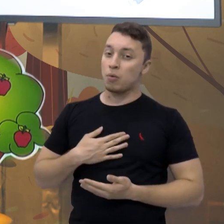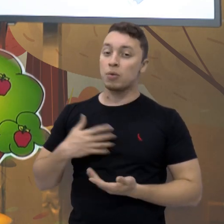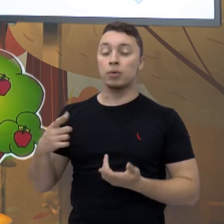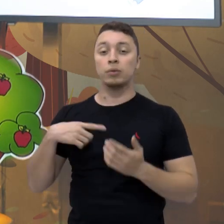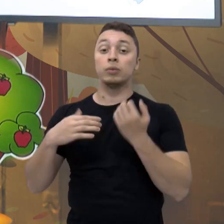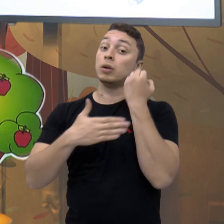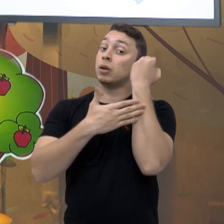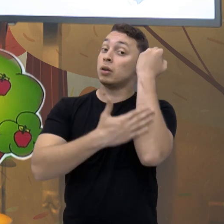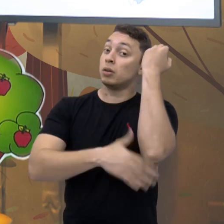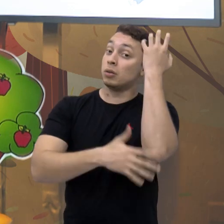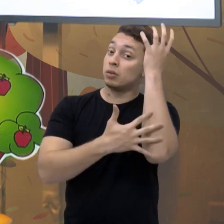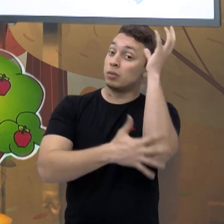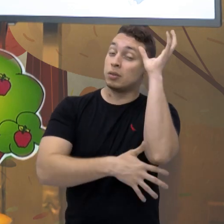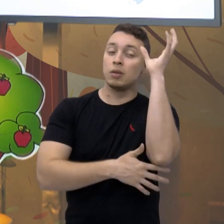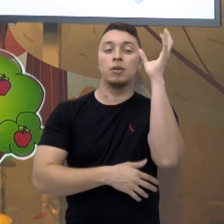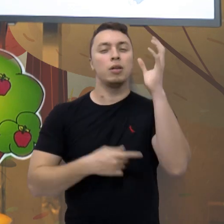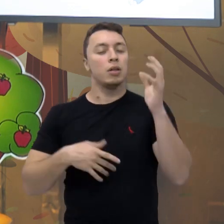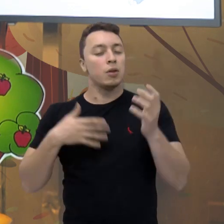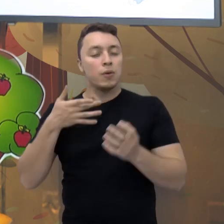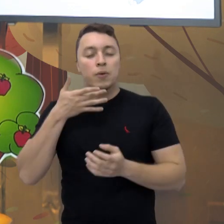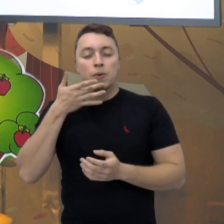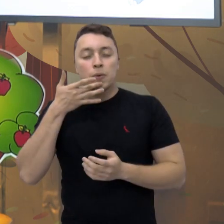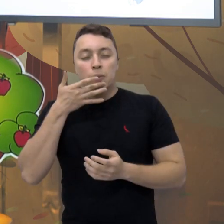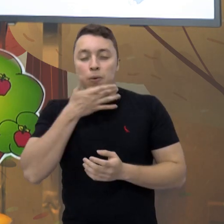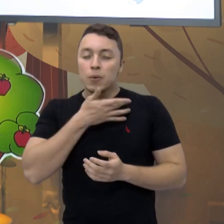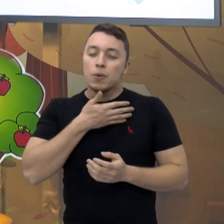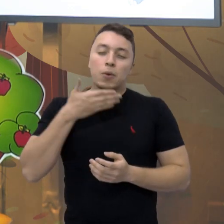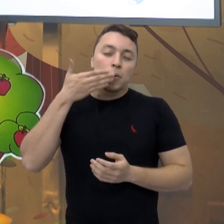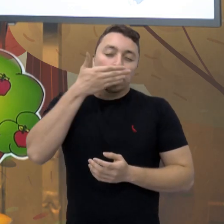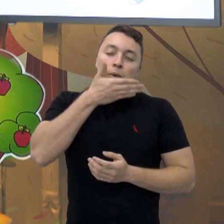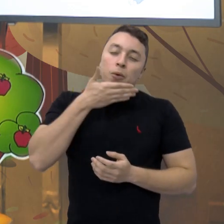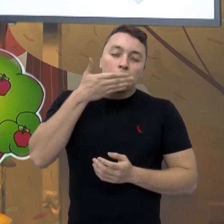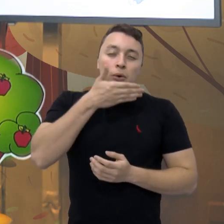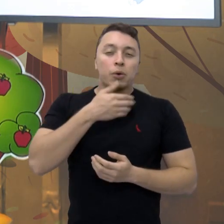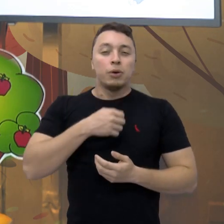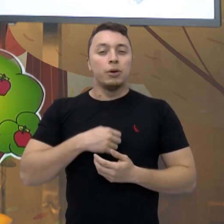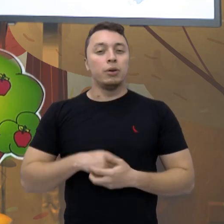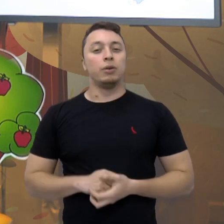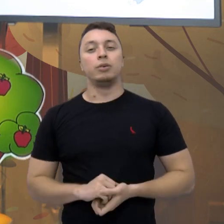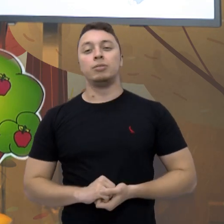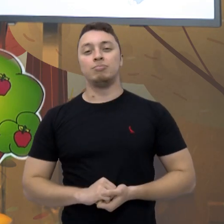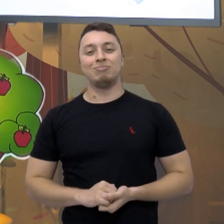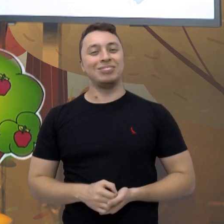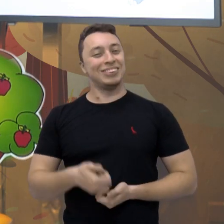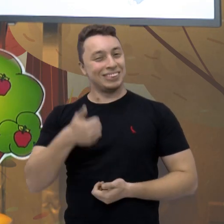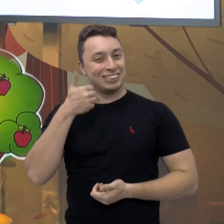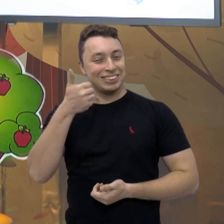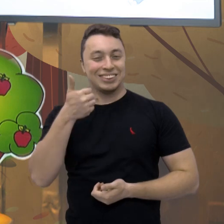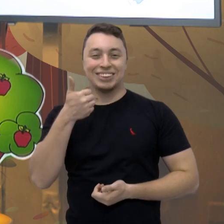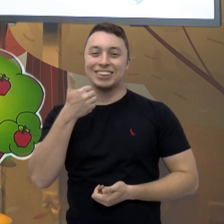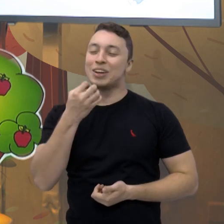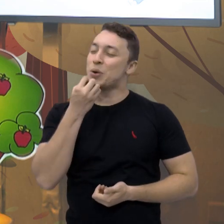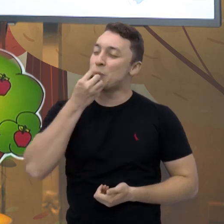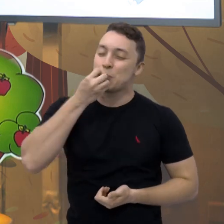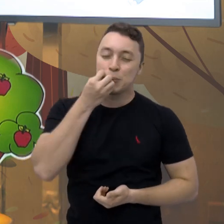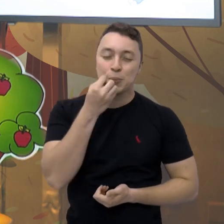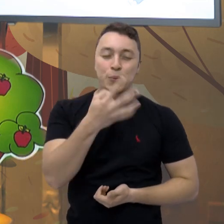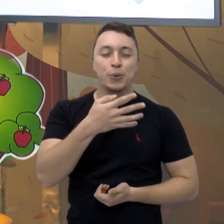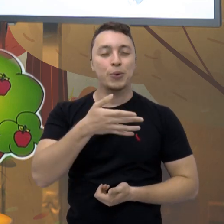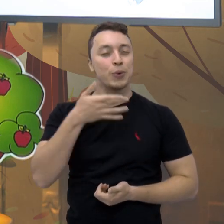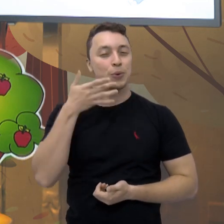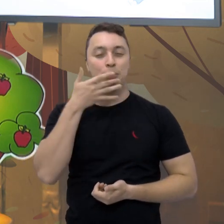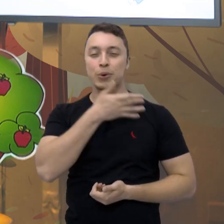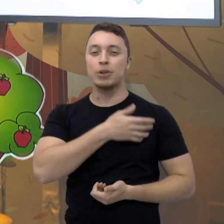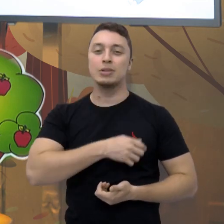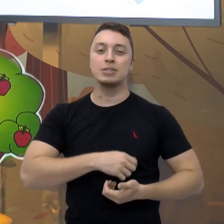abacaxi, que é uma fruta muito doce, gostosa, né? É um pouquinho ácida, mas é uma fruta, olha, muito gostosa e com muitos